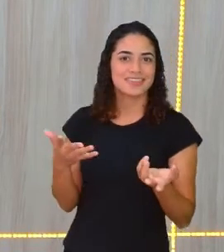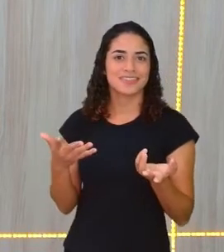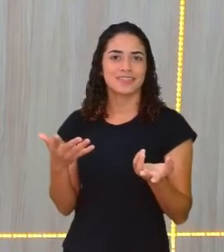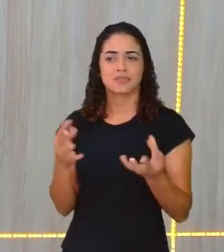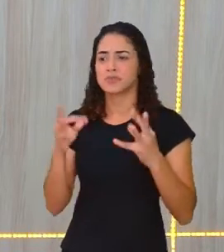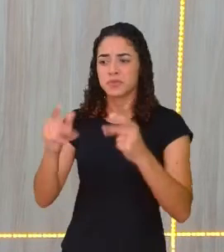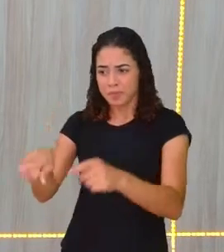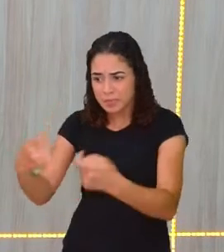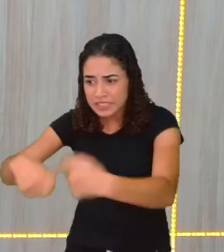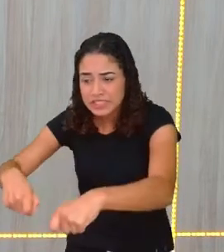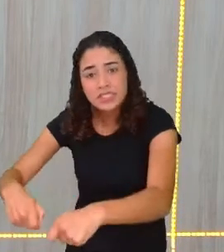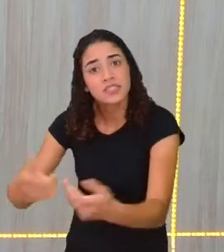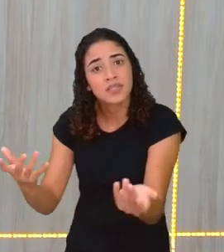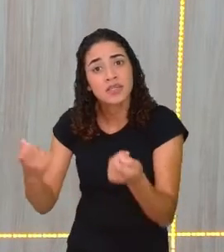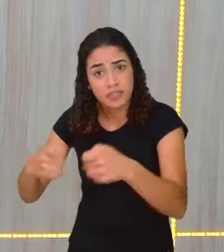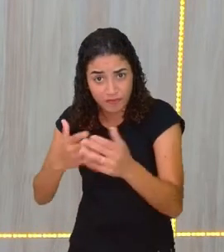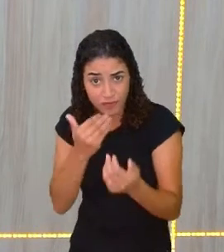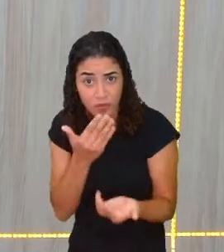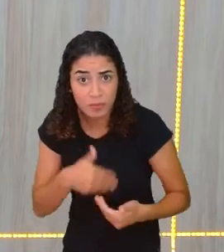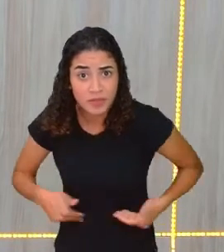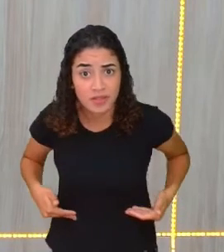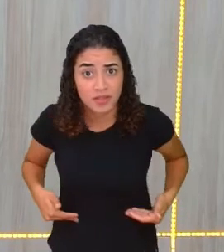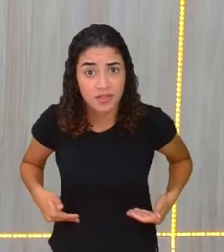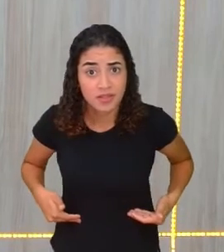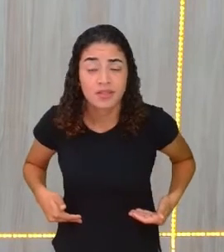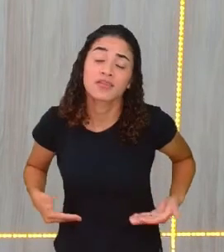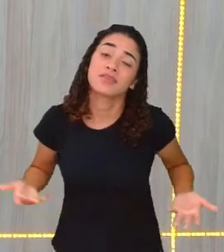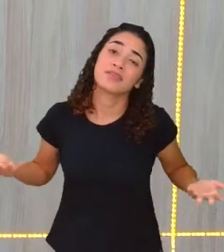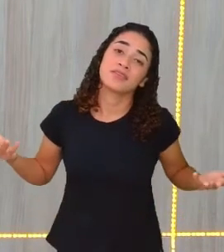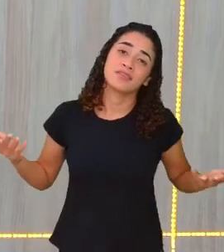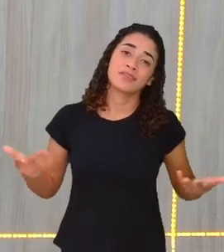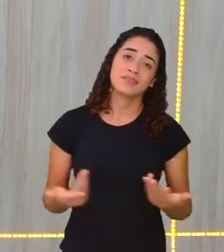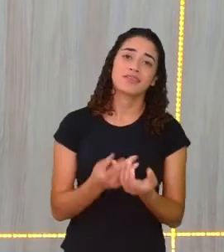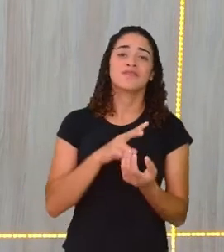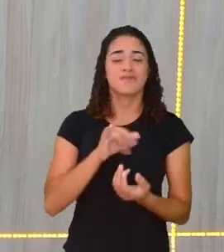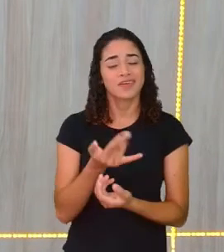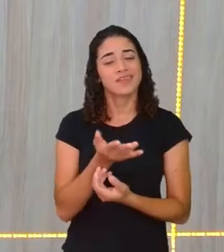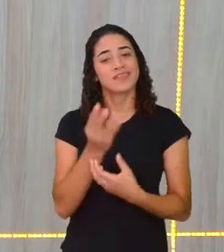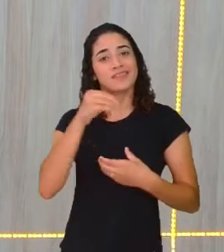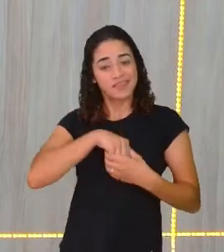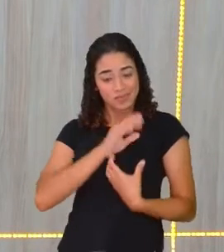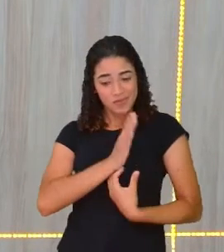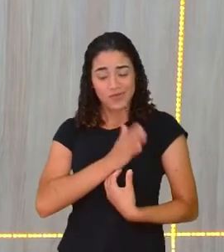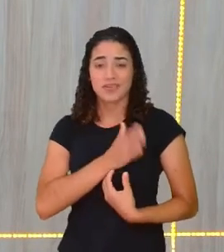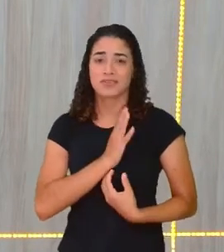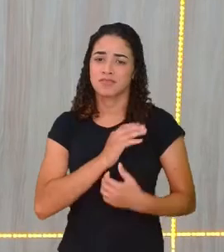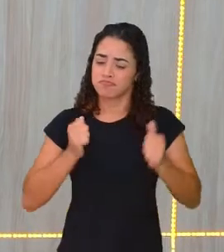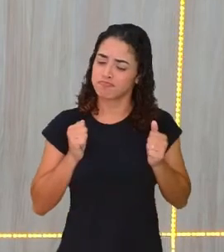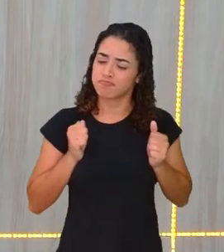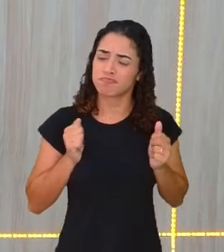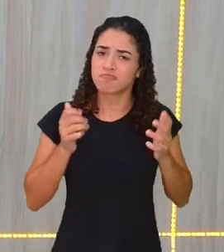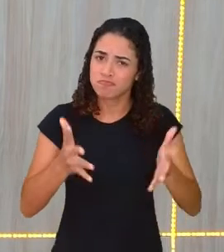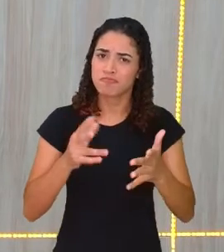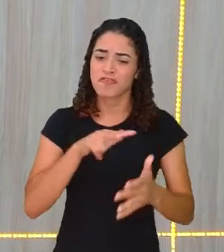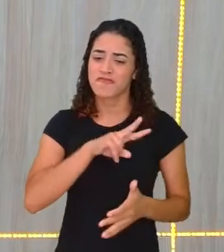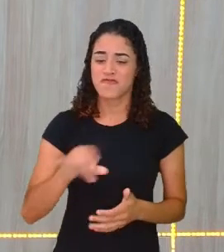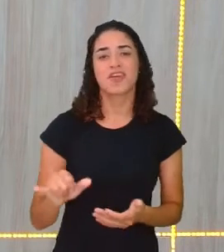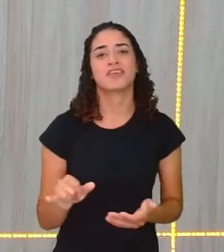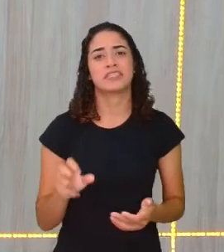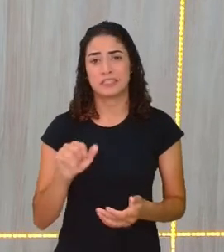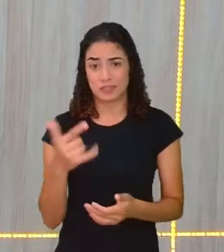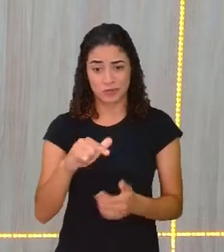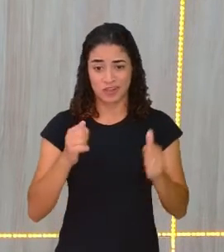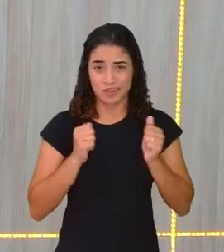necessidade, naquele momento está com fome. Então, faça isso, não é? Ame no seu coração. Tenha atitudes. Se você não pode ter